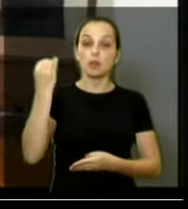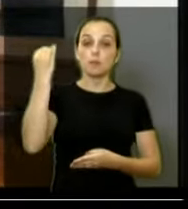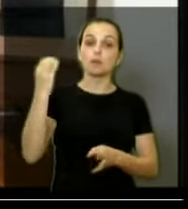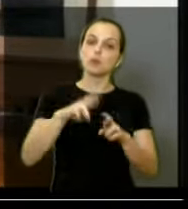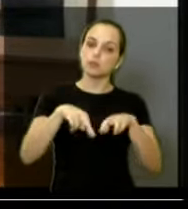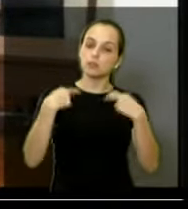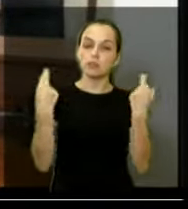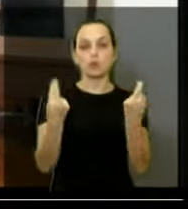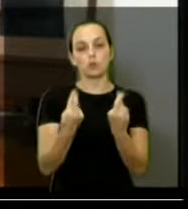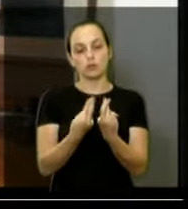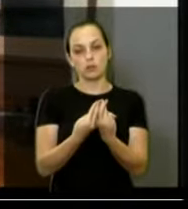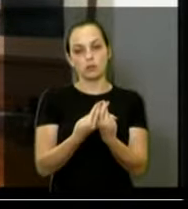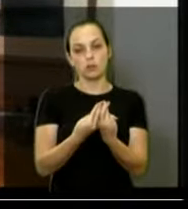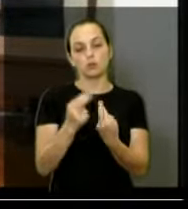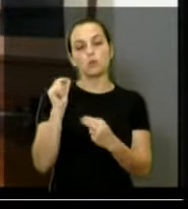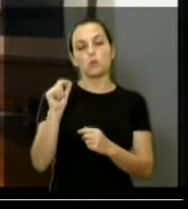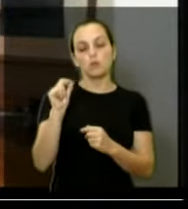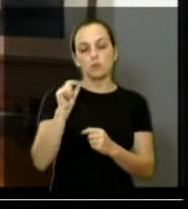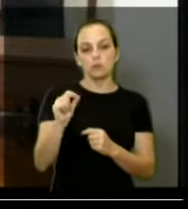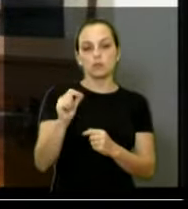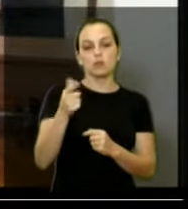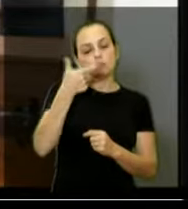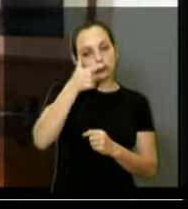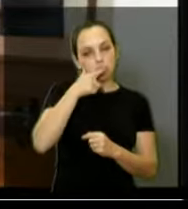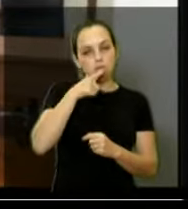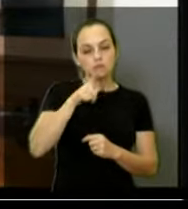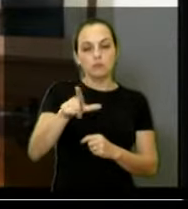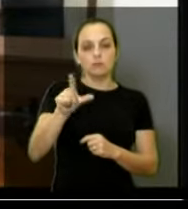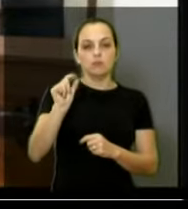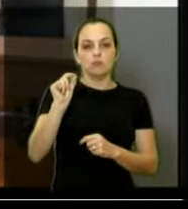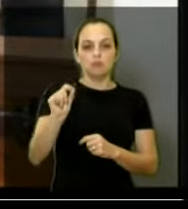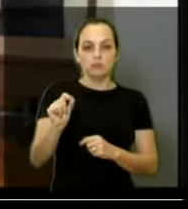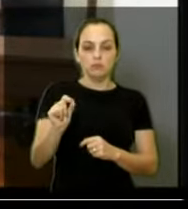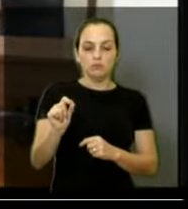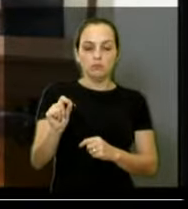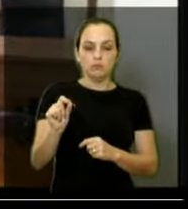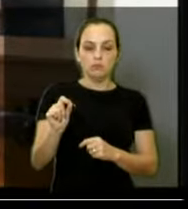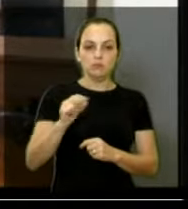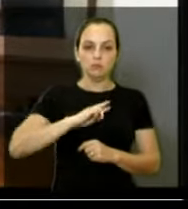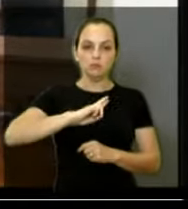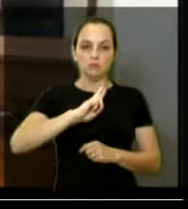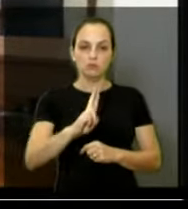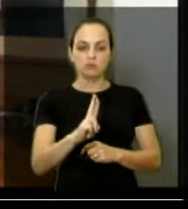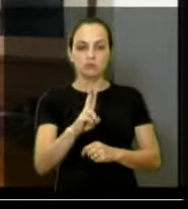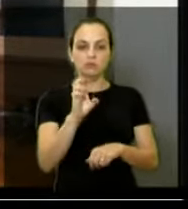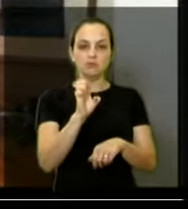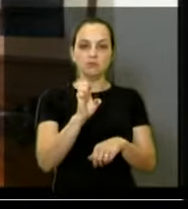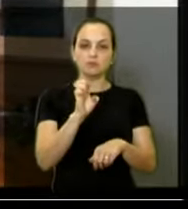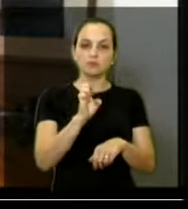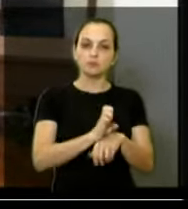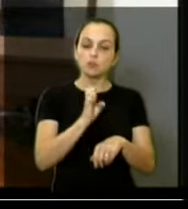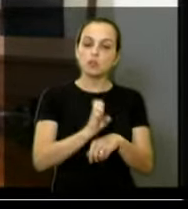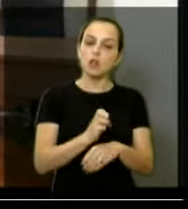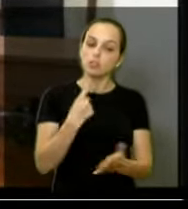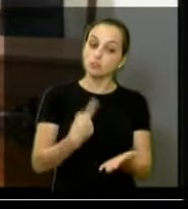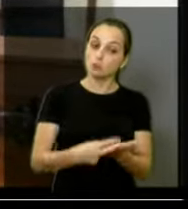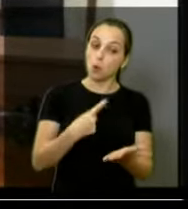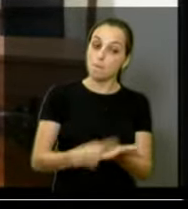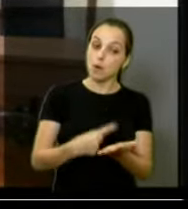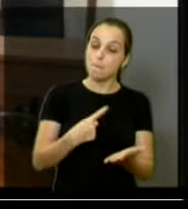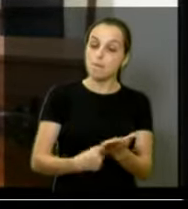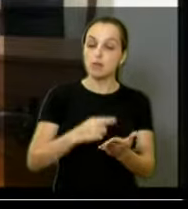da audiência foi porque nós conseguimos, tinha um representante do Estado, o compromisso desse